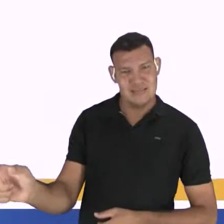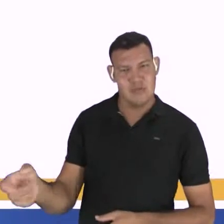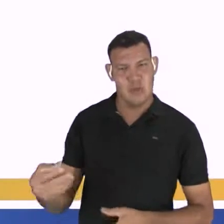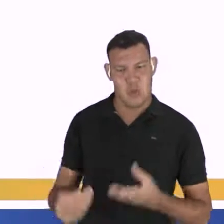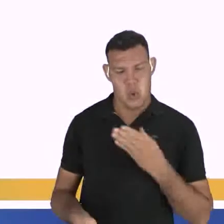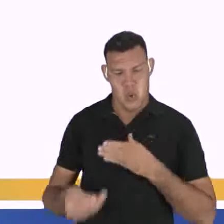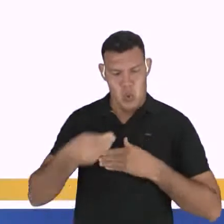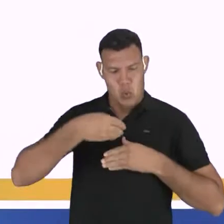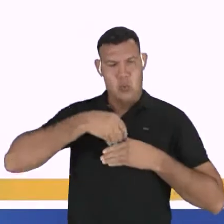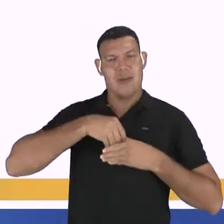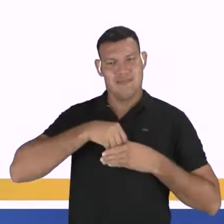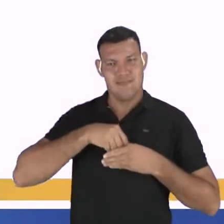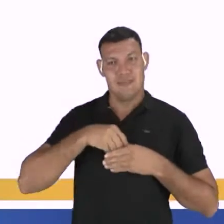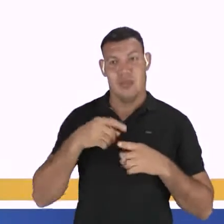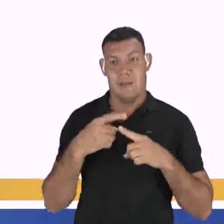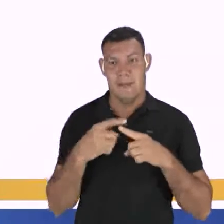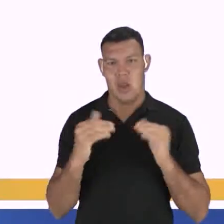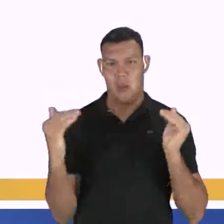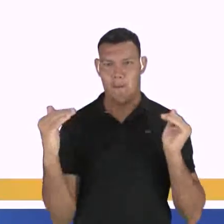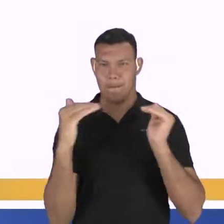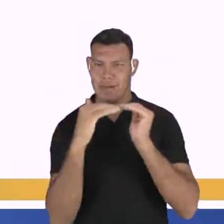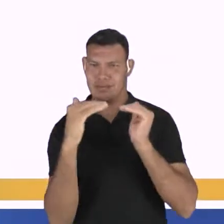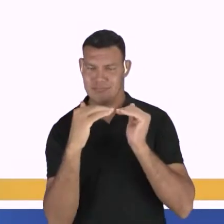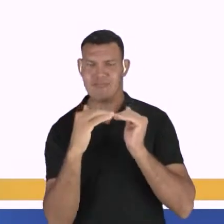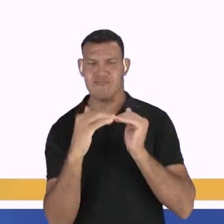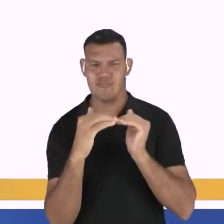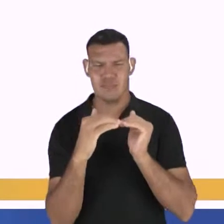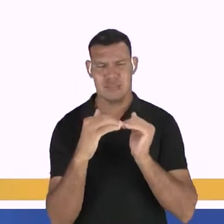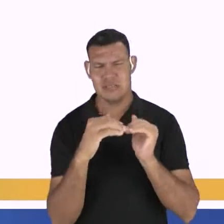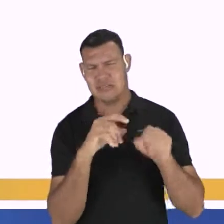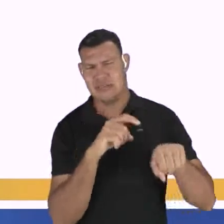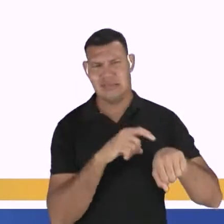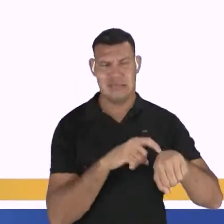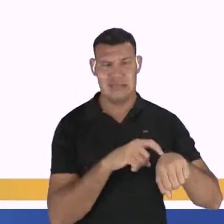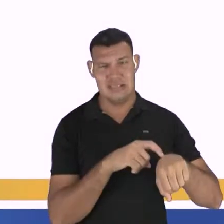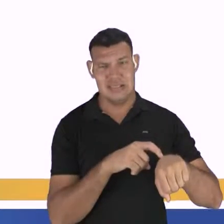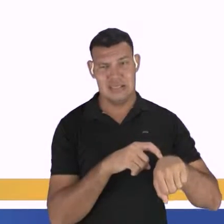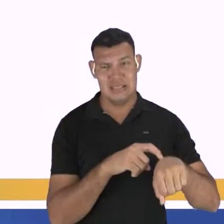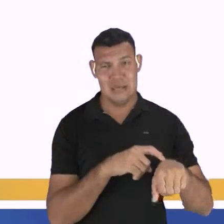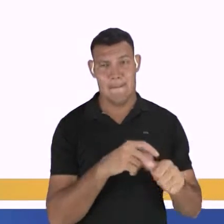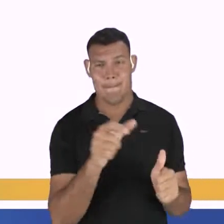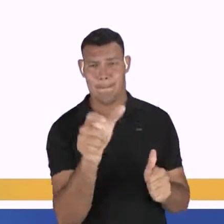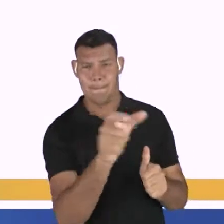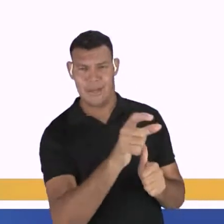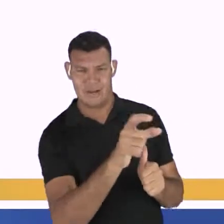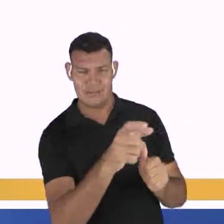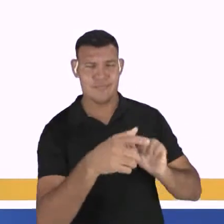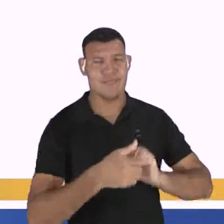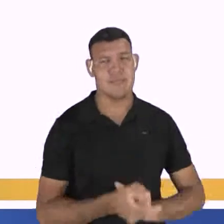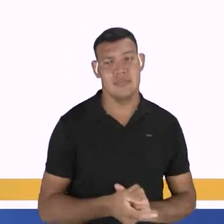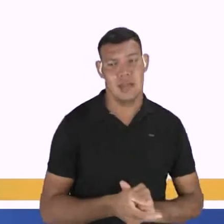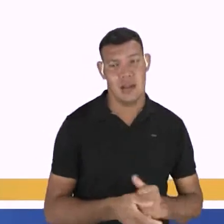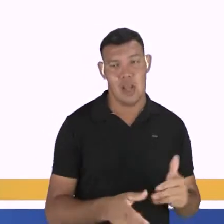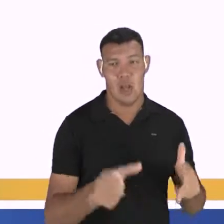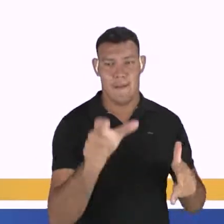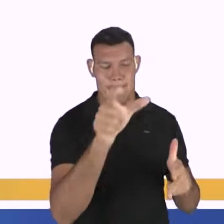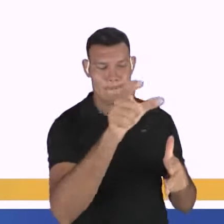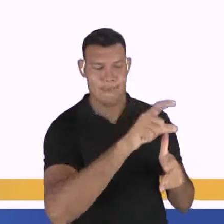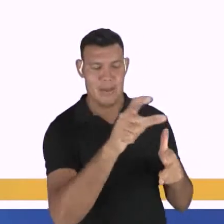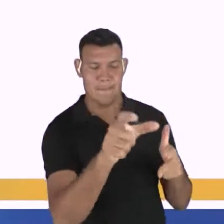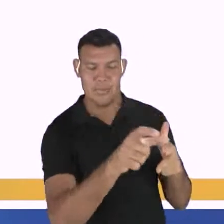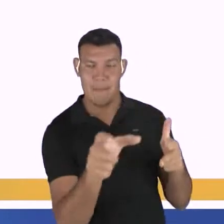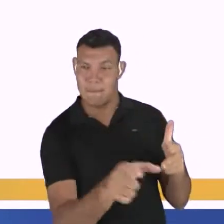poético, Pois as concordâncias têm momentos que ficam na primeira pessoa, têm momentos que ficam na terceira